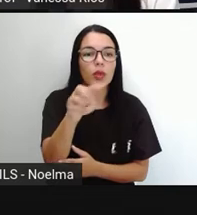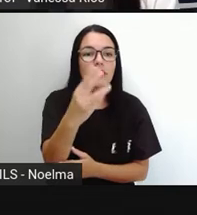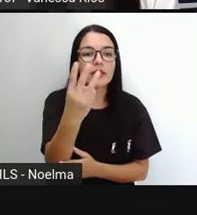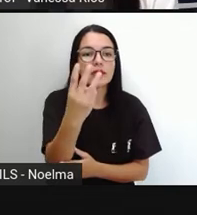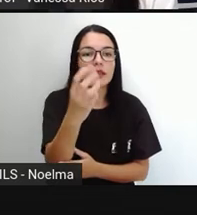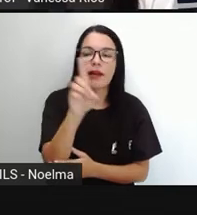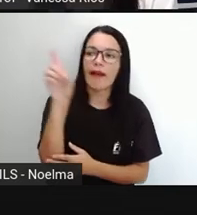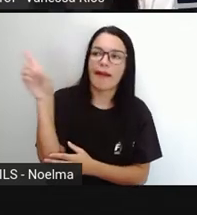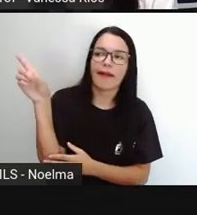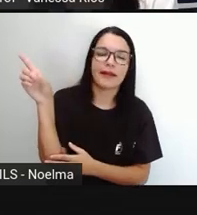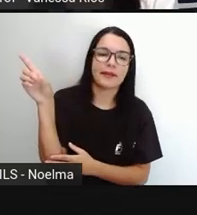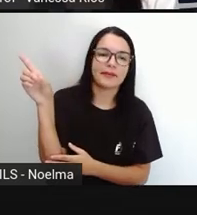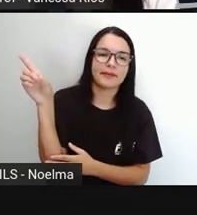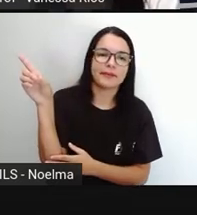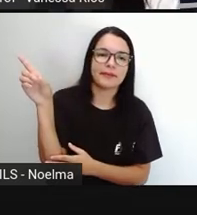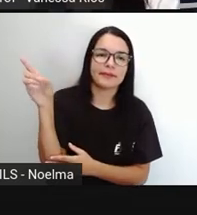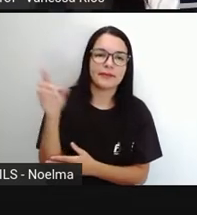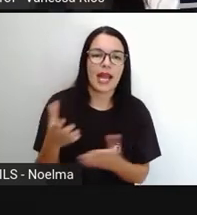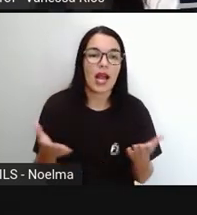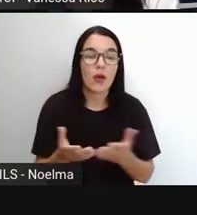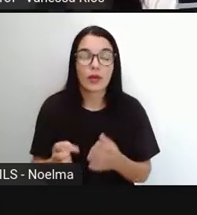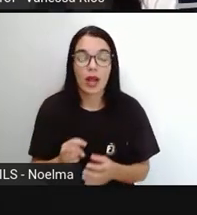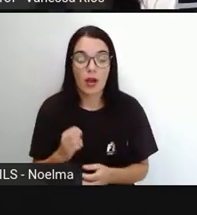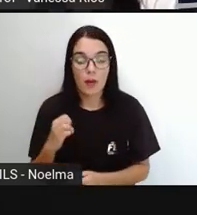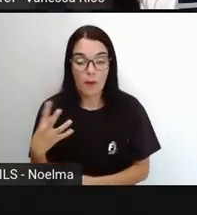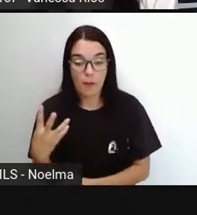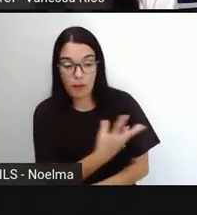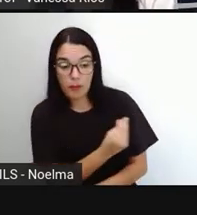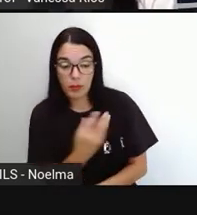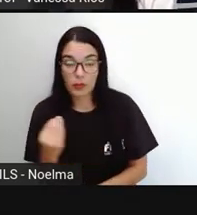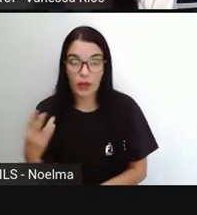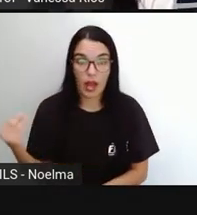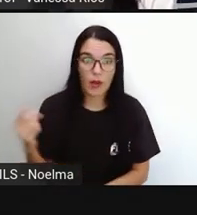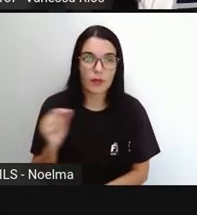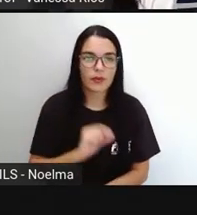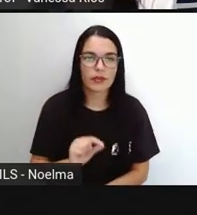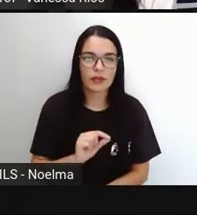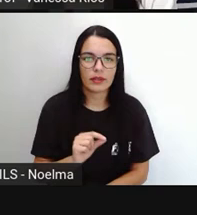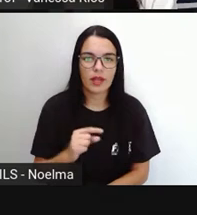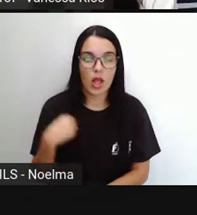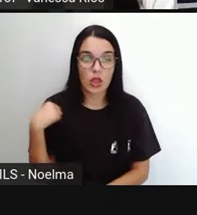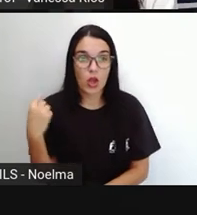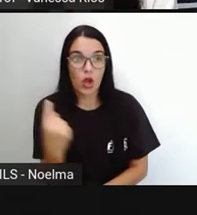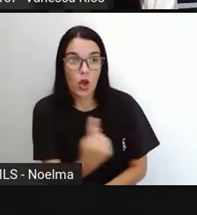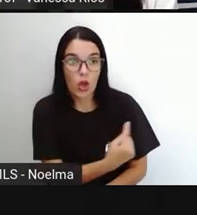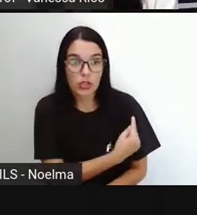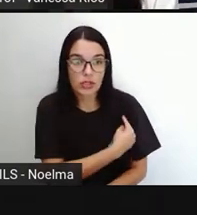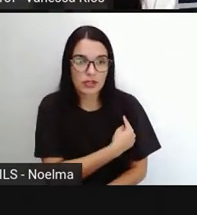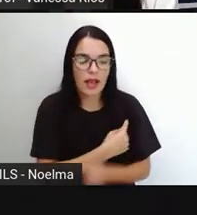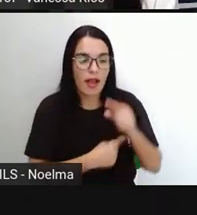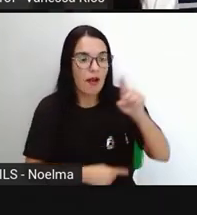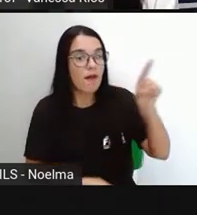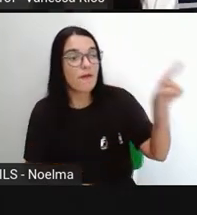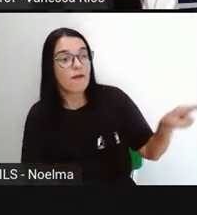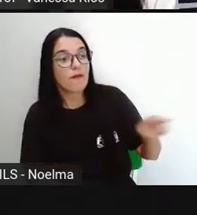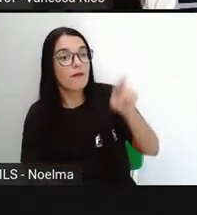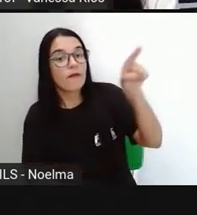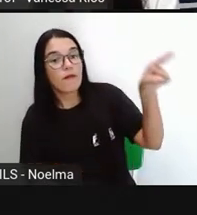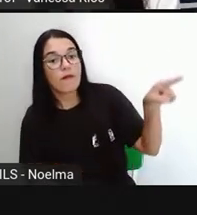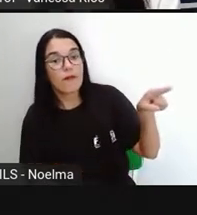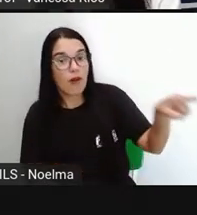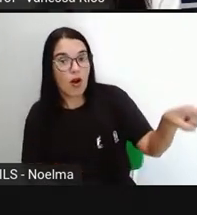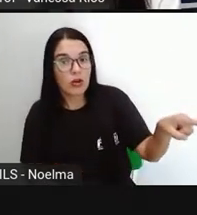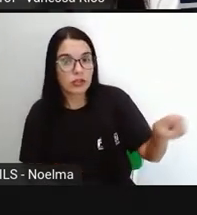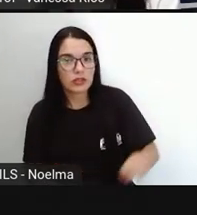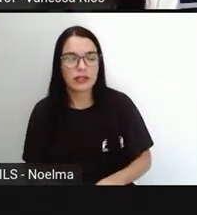terceira, ele ou ela. No caso do plural, nós temos como primeira pessoa o pronome nós, a segunda pessoa do